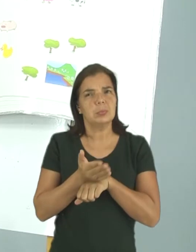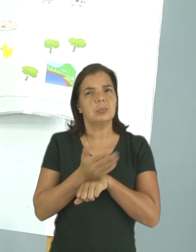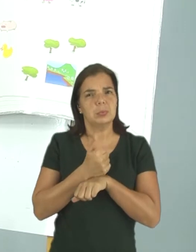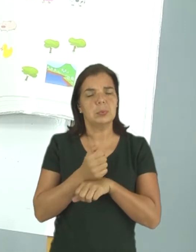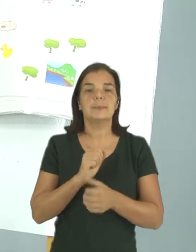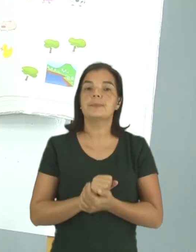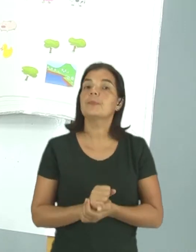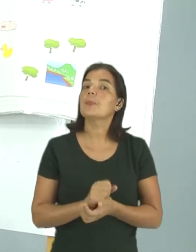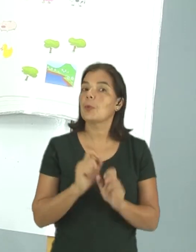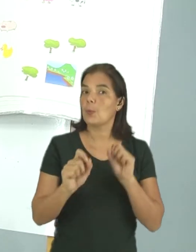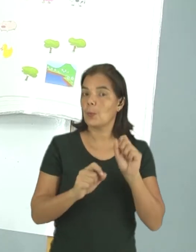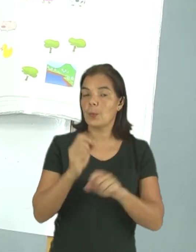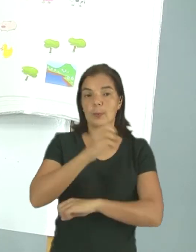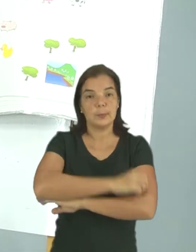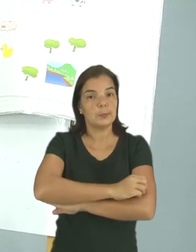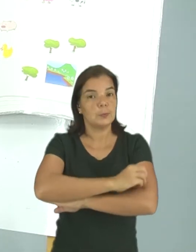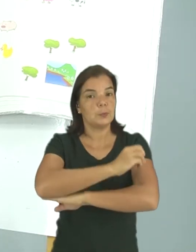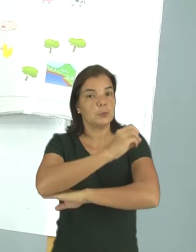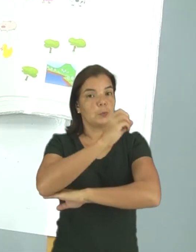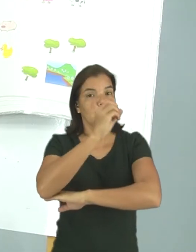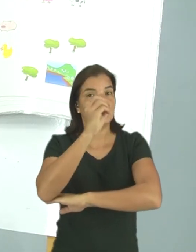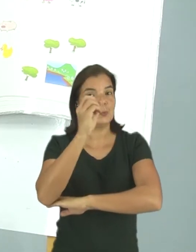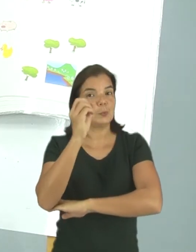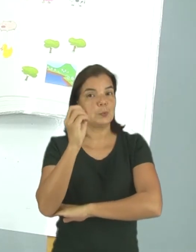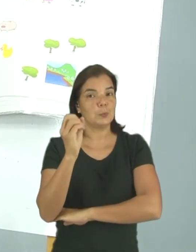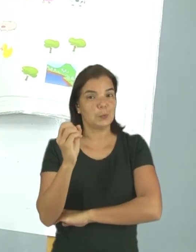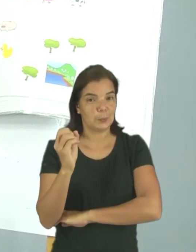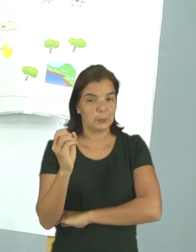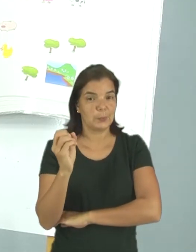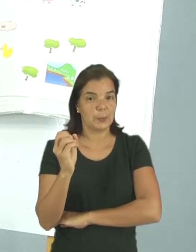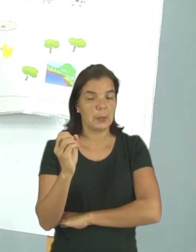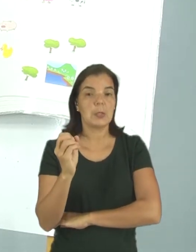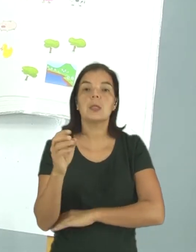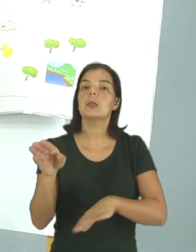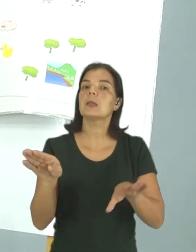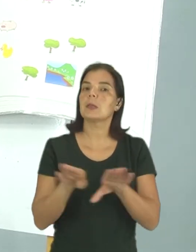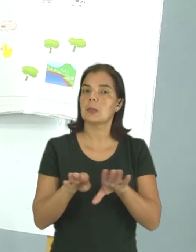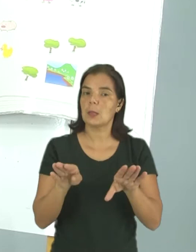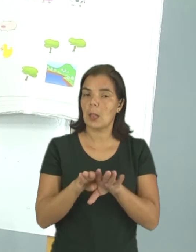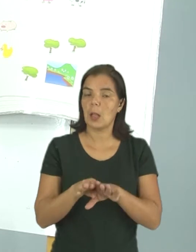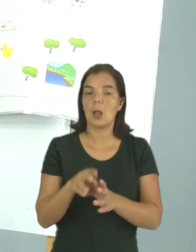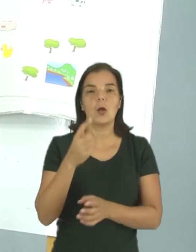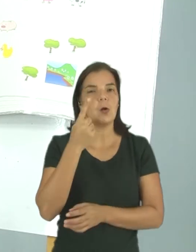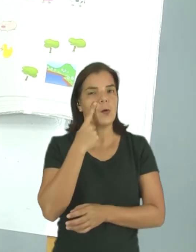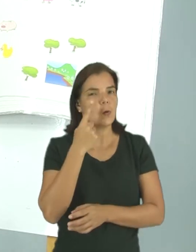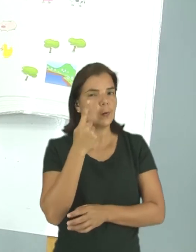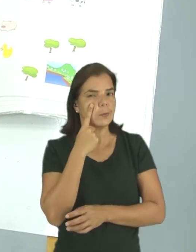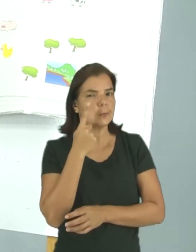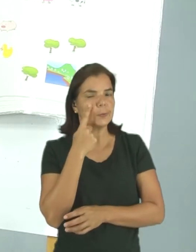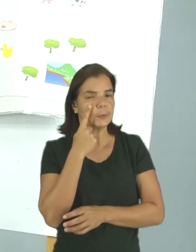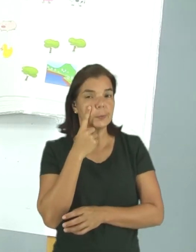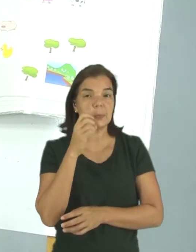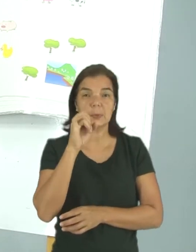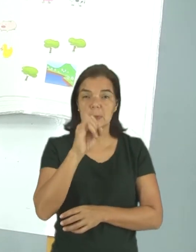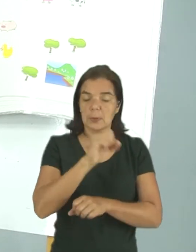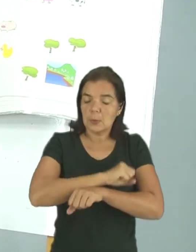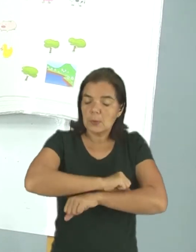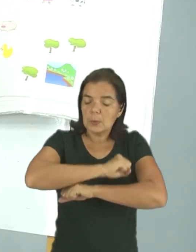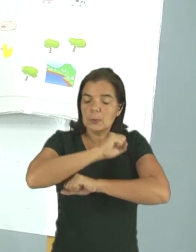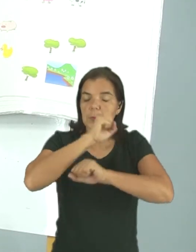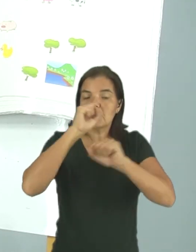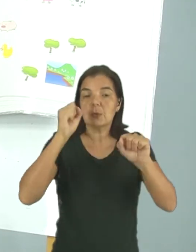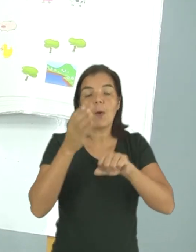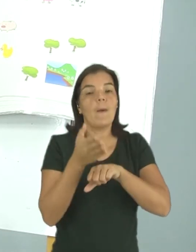Quando o sol nasceu. E quando a gente fala que nós levantamos